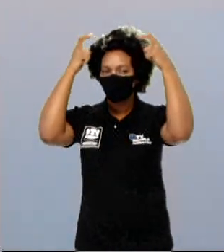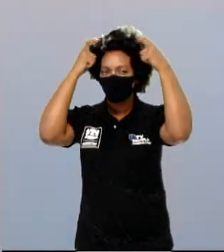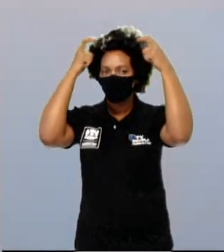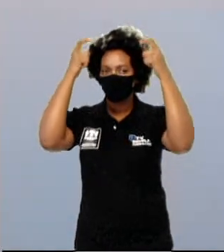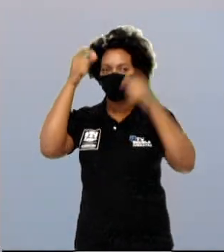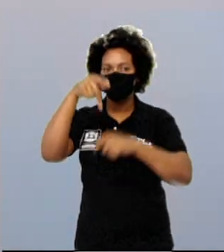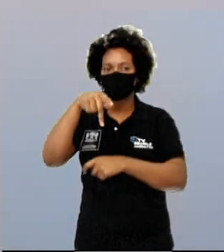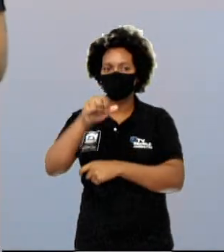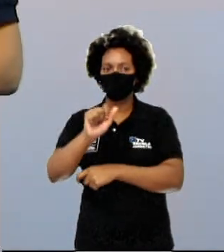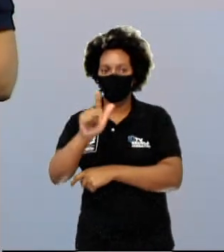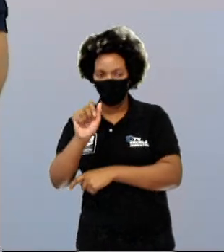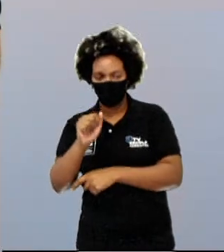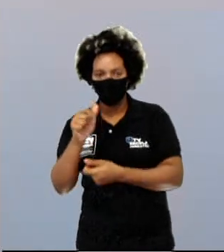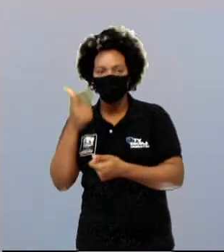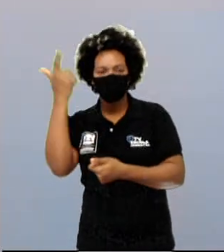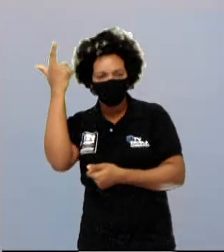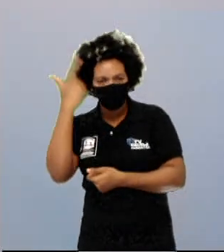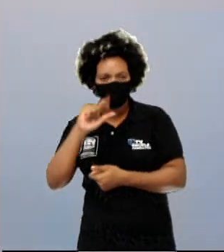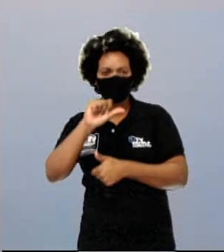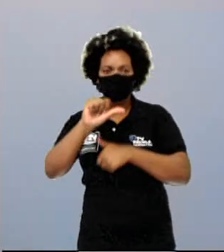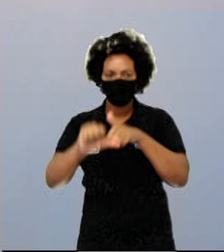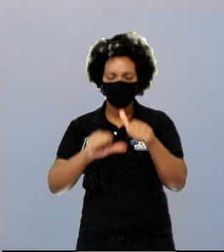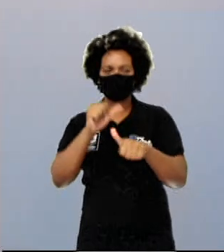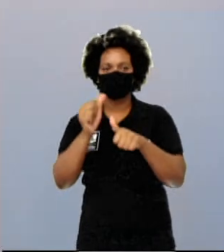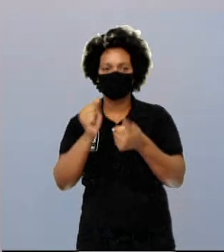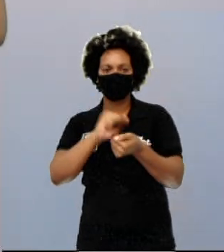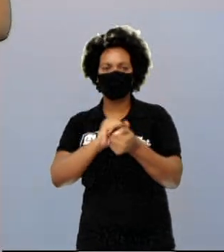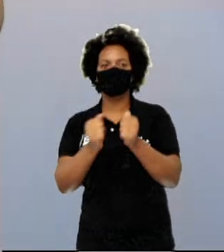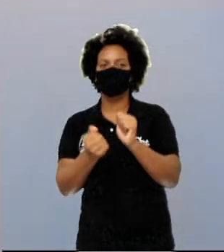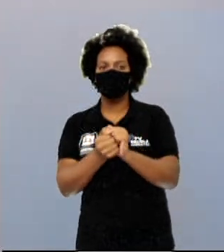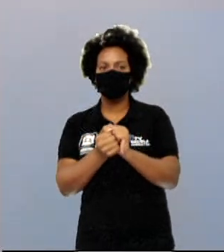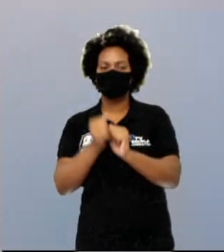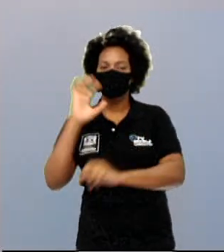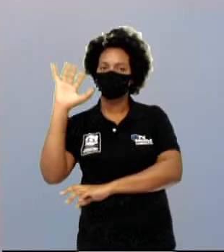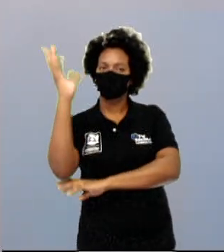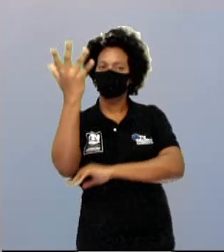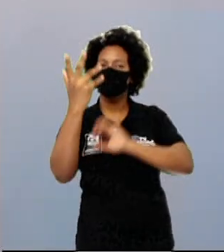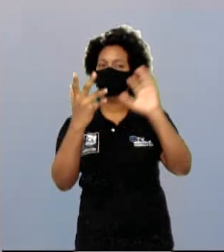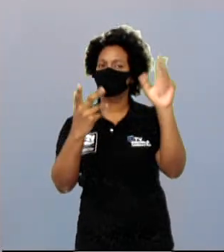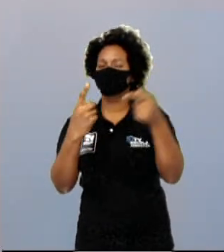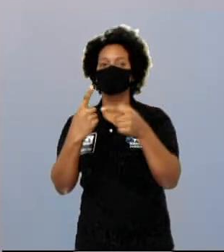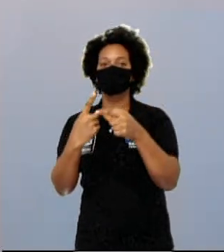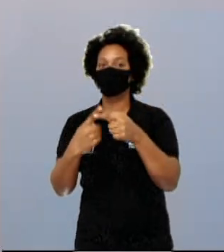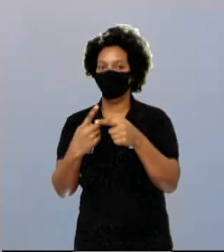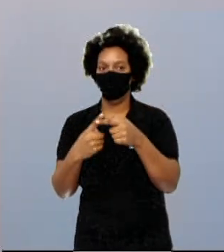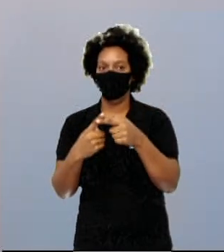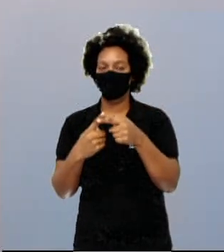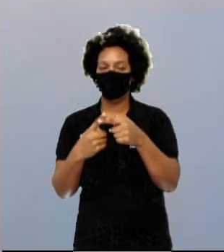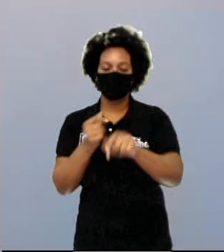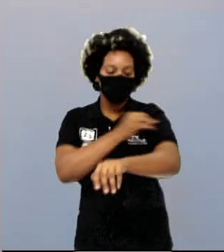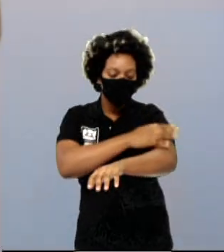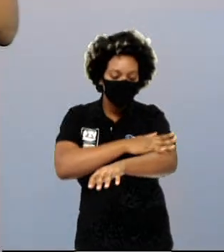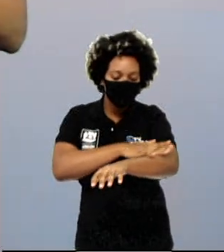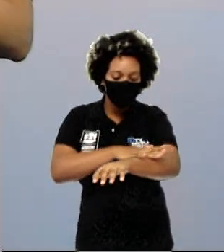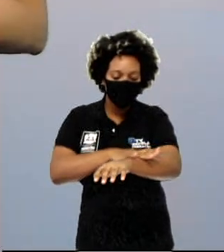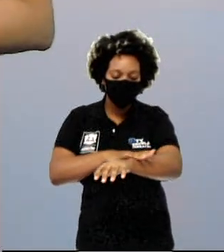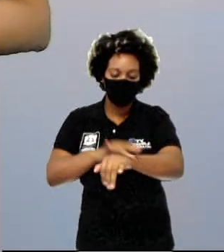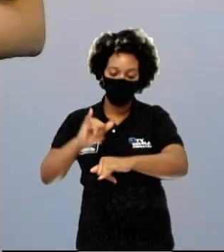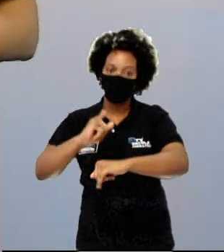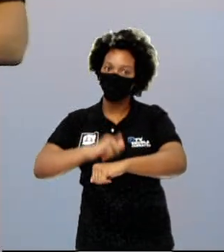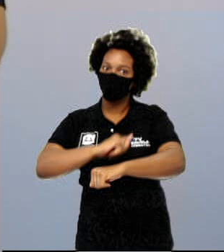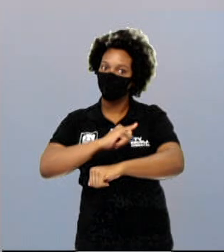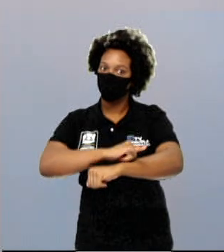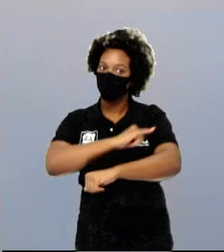Ele conseguiu se adaptar ao meio ambiente. Ele tinha uma espécie de pele cheia de gordura, bastante